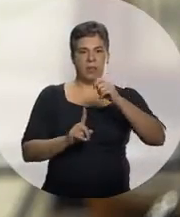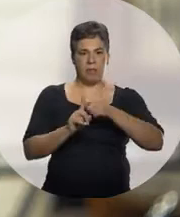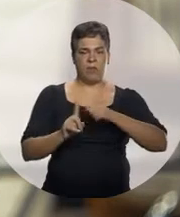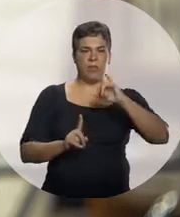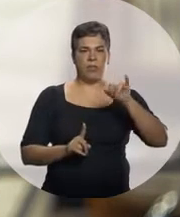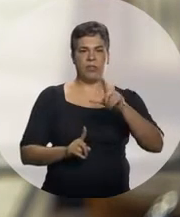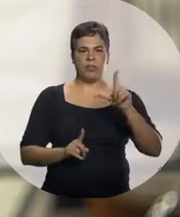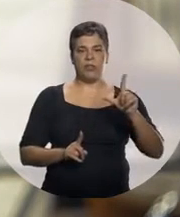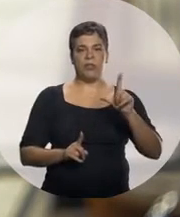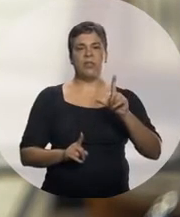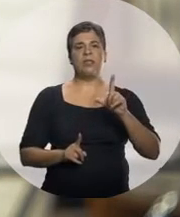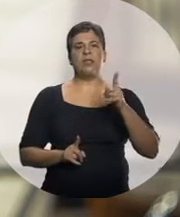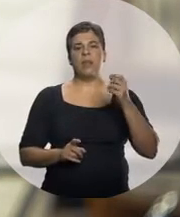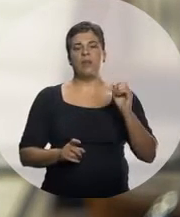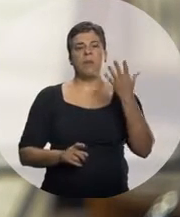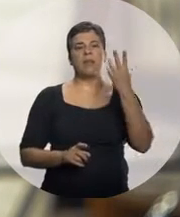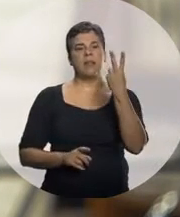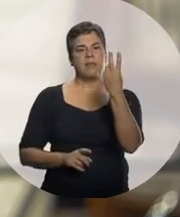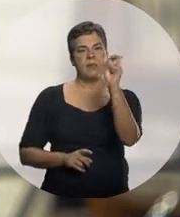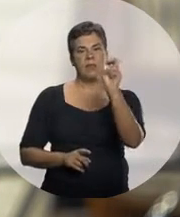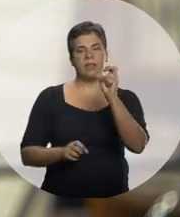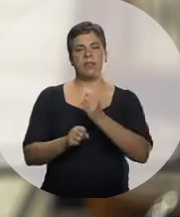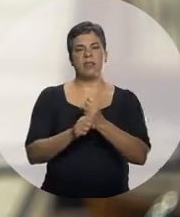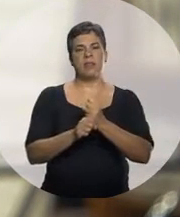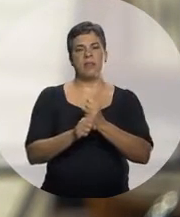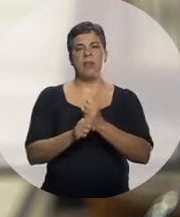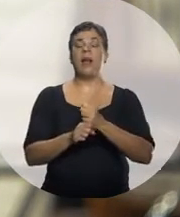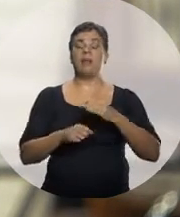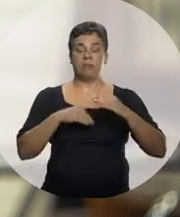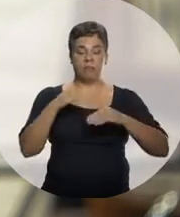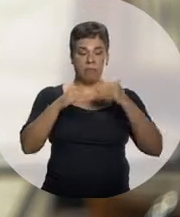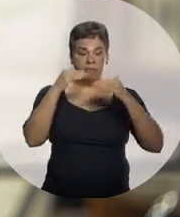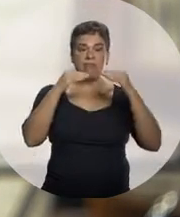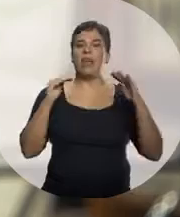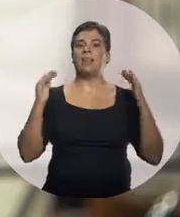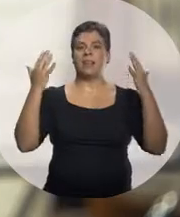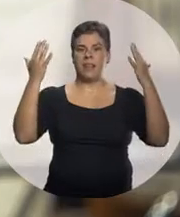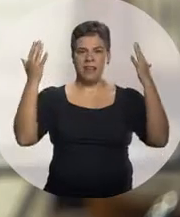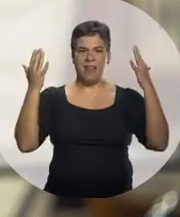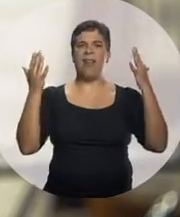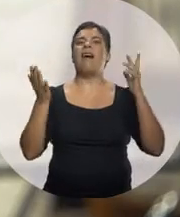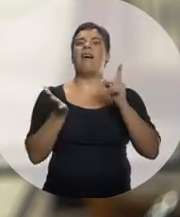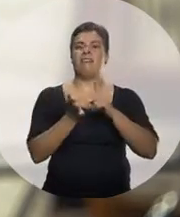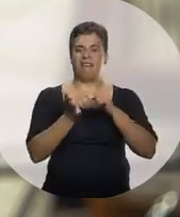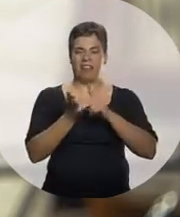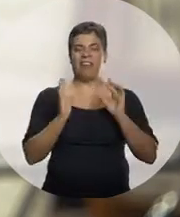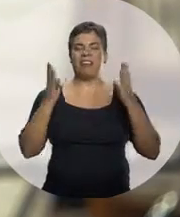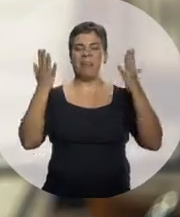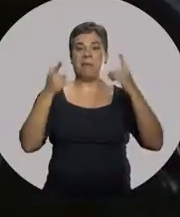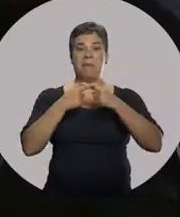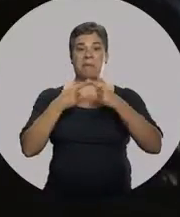2016 Está fazendo 25 anos Nós temos avanços a comemorar E eu acho que eles devem ser